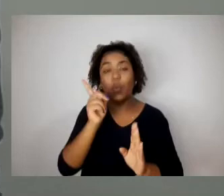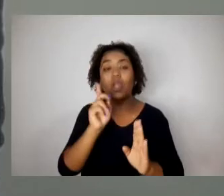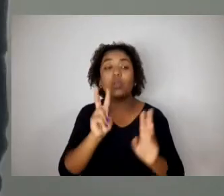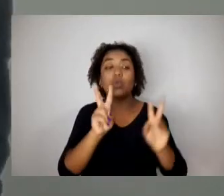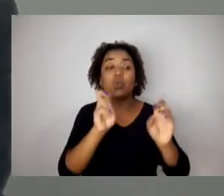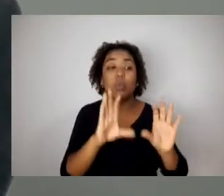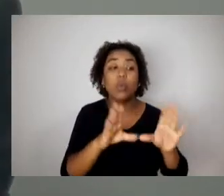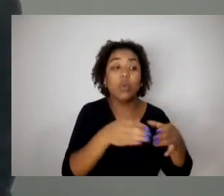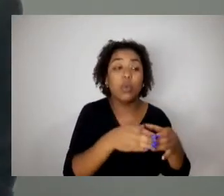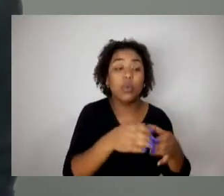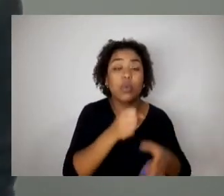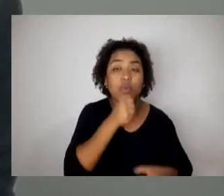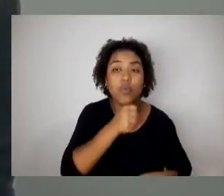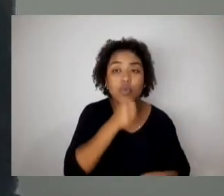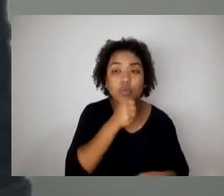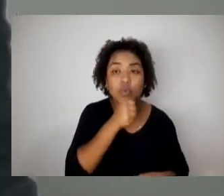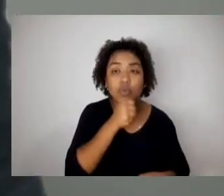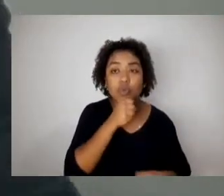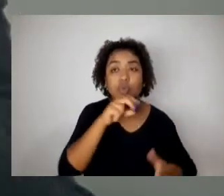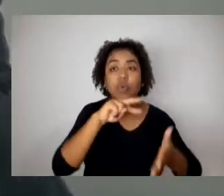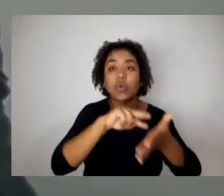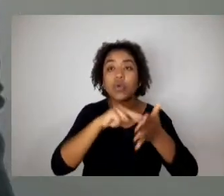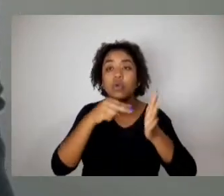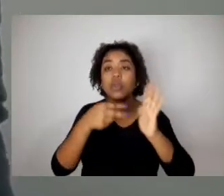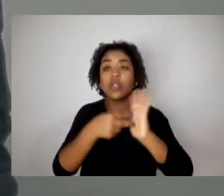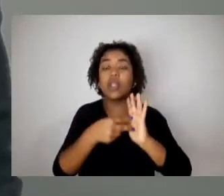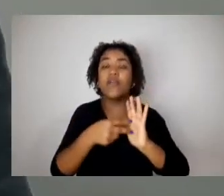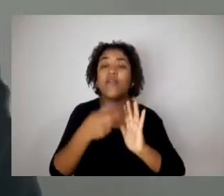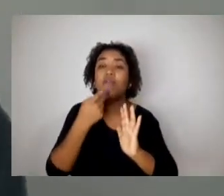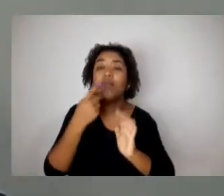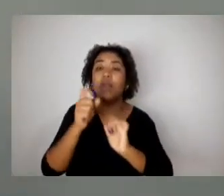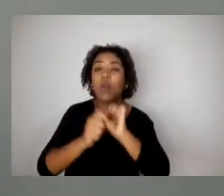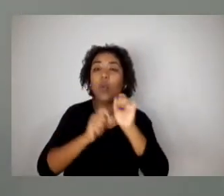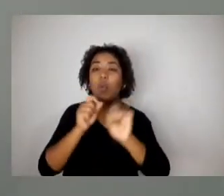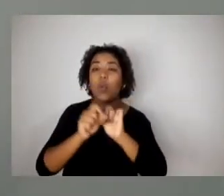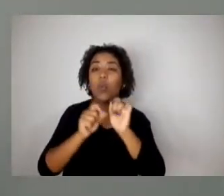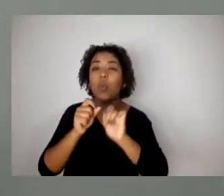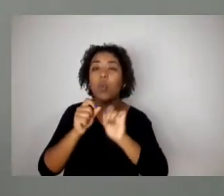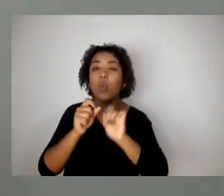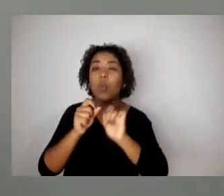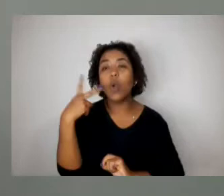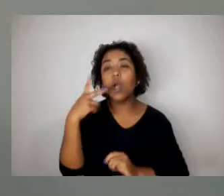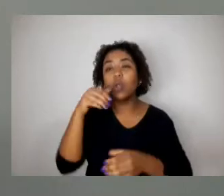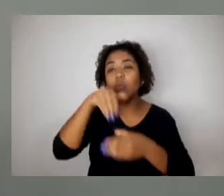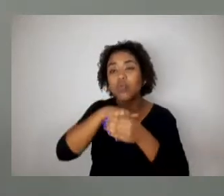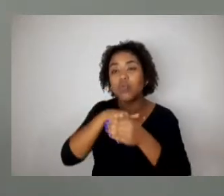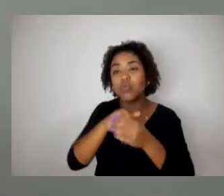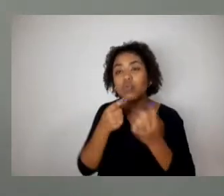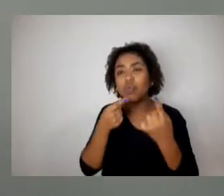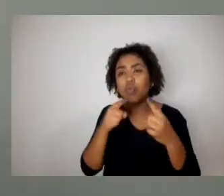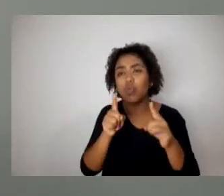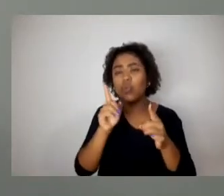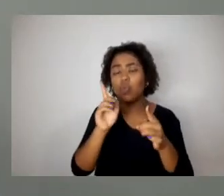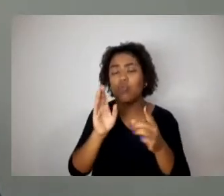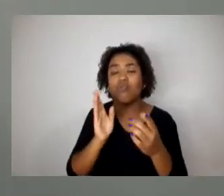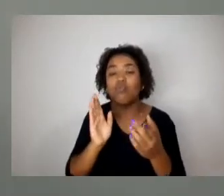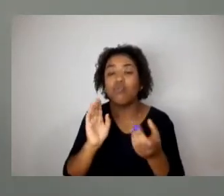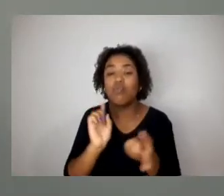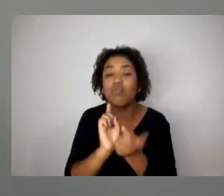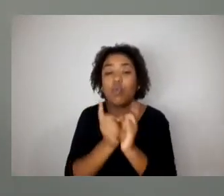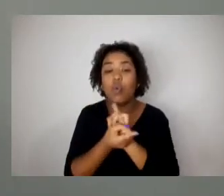significava dizer que a vereadora ou o vereador que votou contra uma coisa que a gente entendia que era legítimo